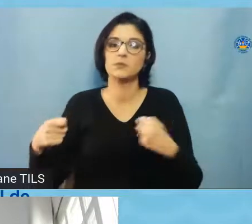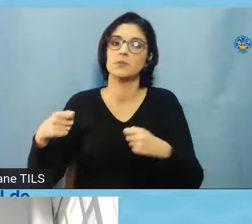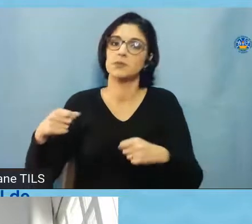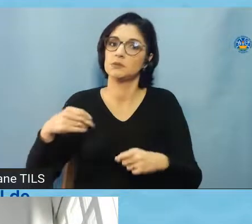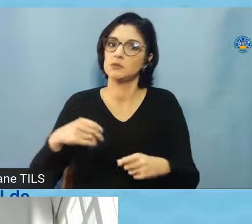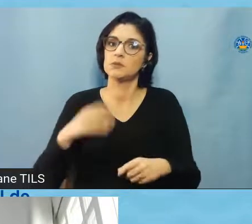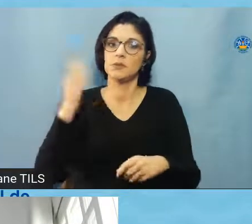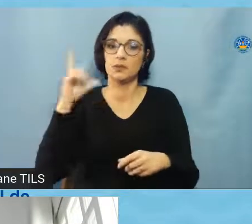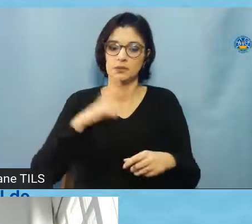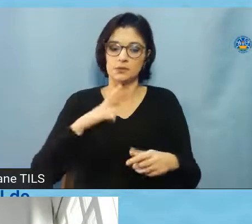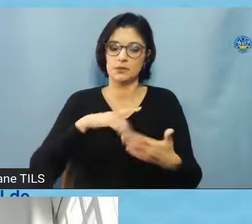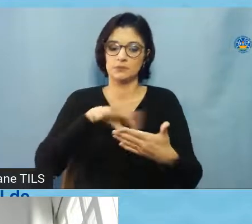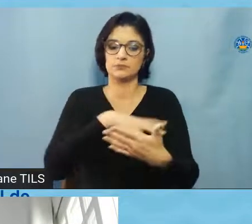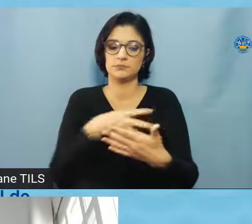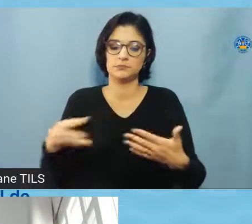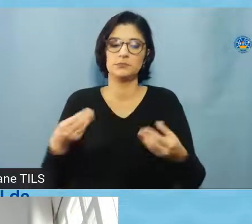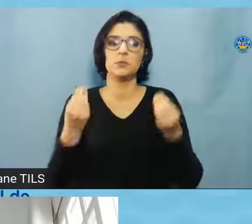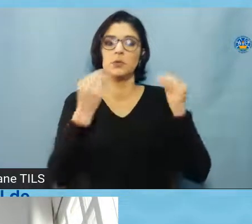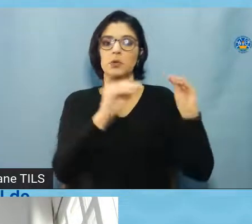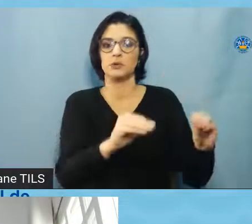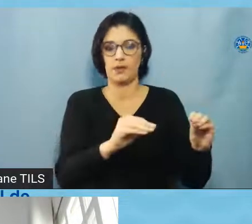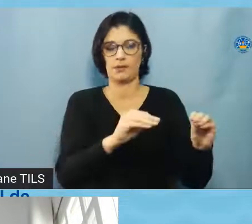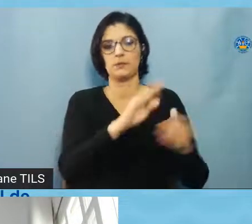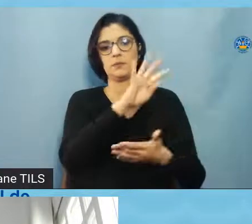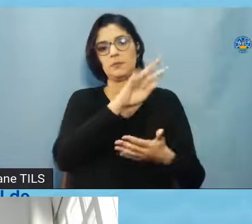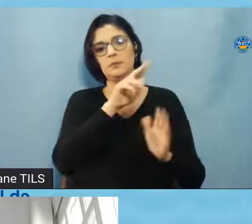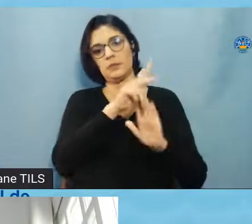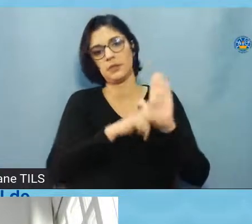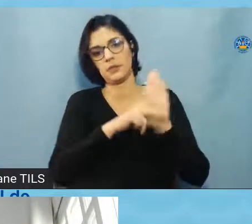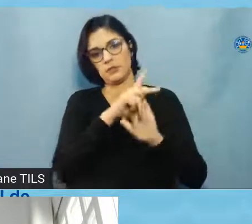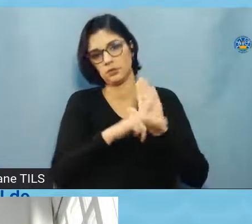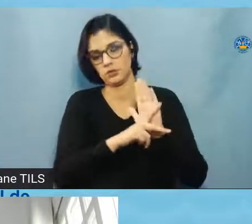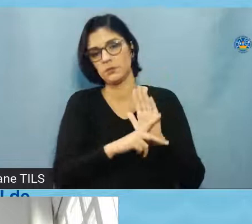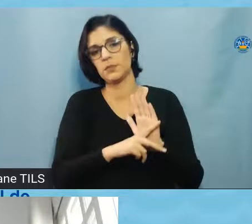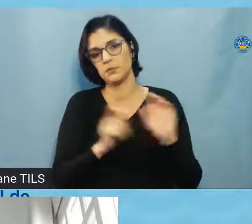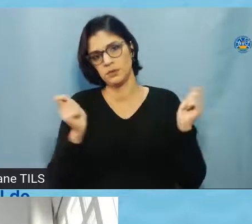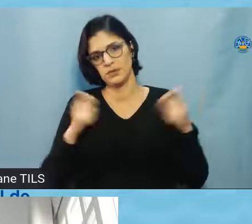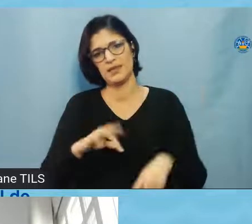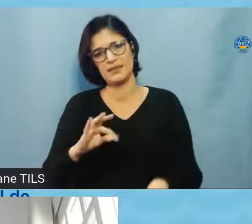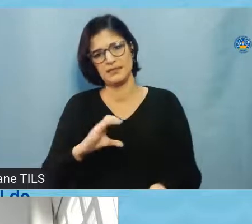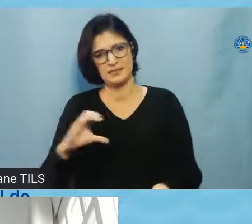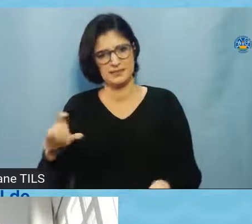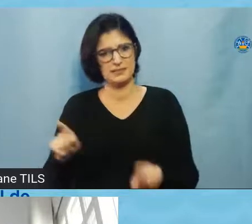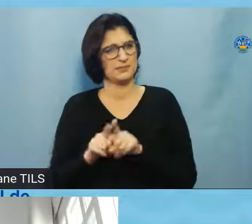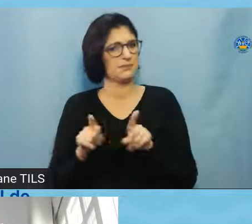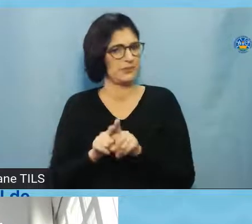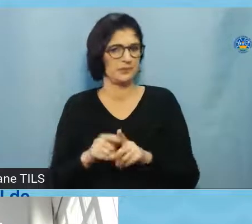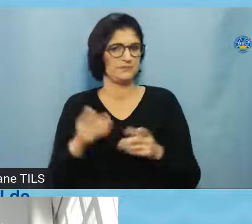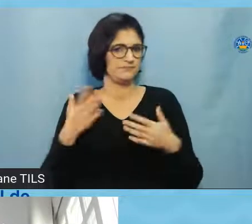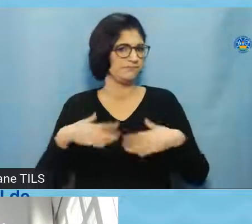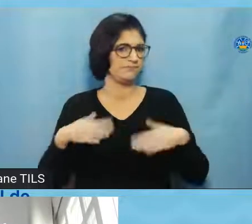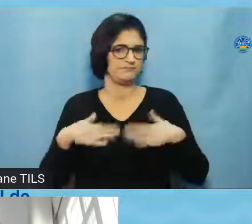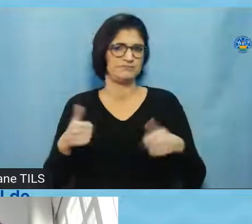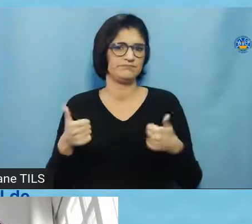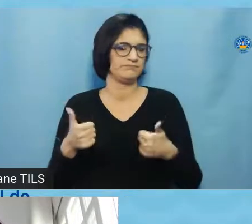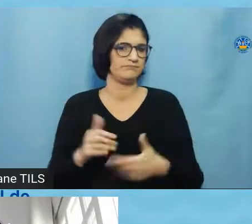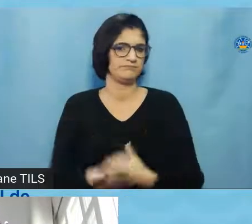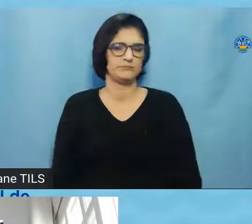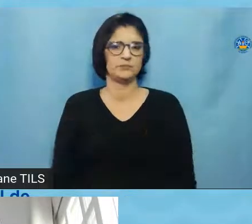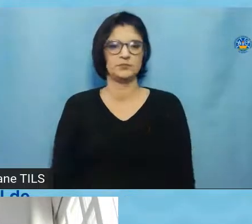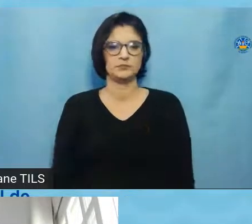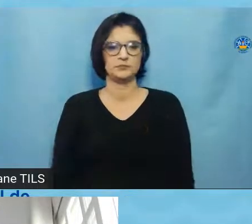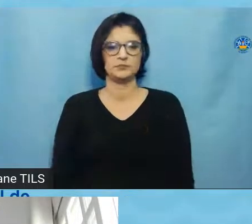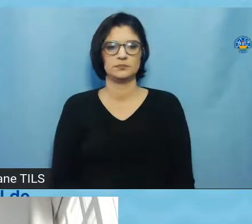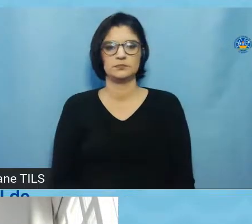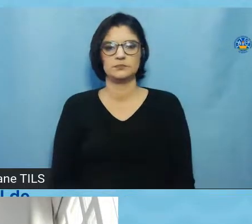que não é um tempo que cabe tranquilamente no planejamento até de um TCC, né? É tranquilo. Certo. A senhora pergunta do